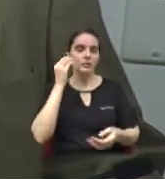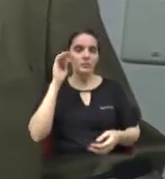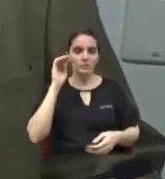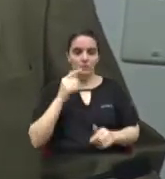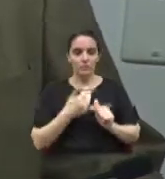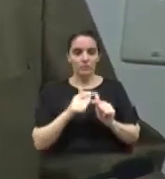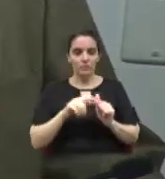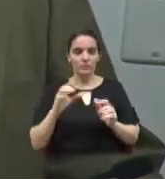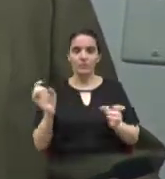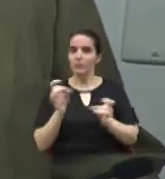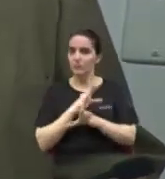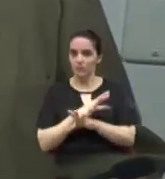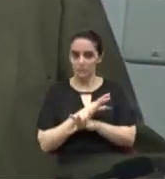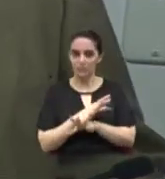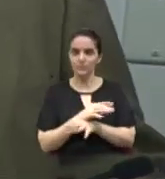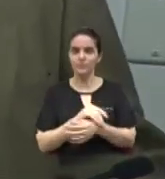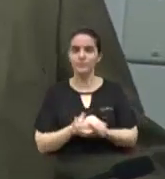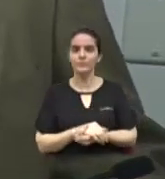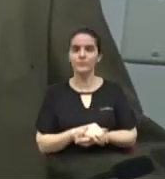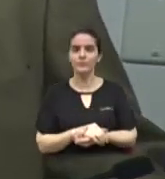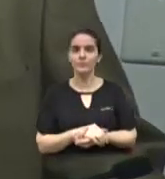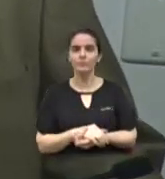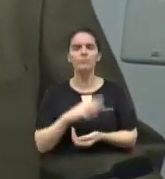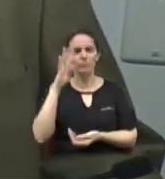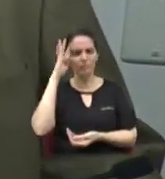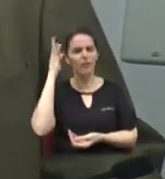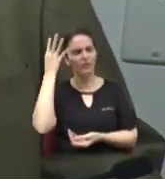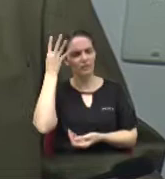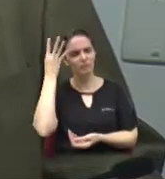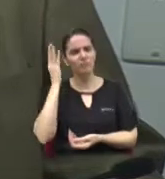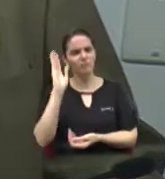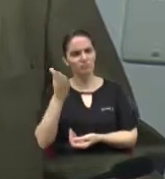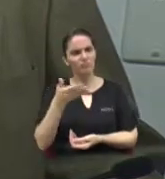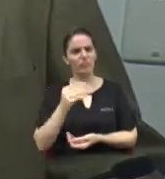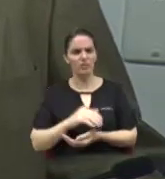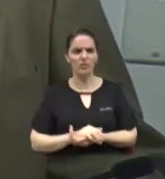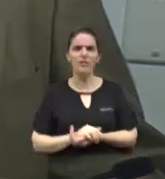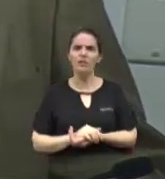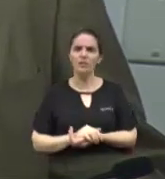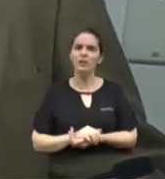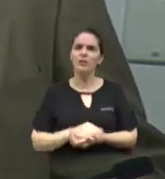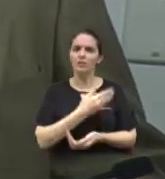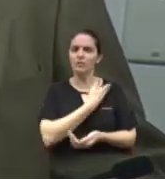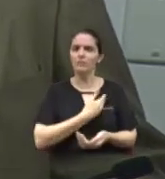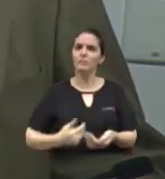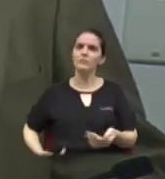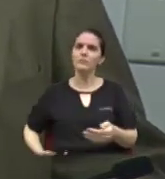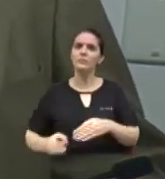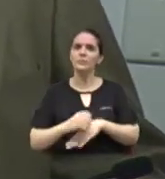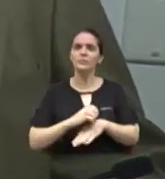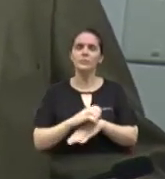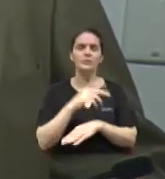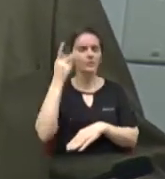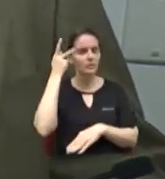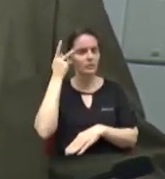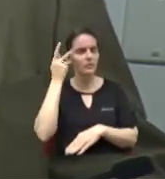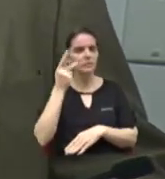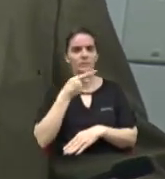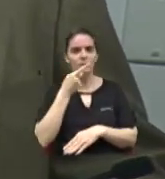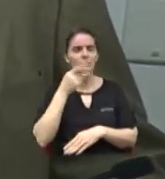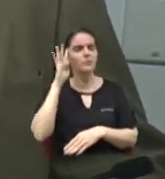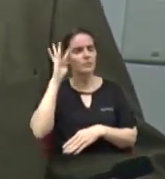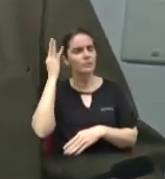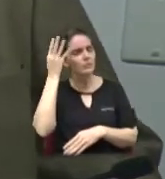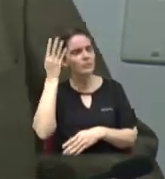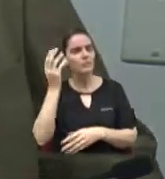Nimeira. E eu já tenho essa posição que isso vai ser resolvido, é uma posição do próprio governador que quer que isso